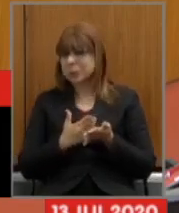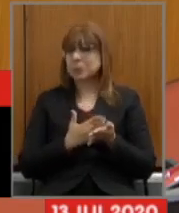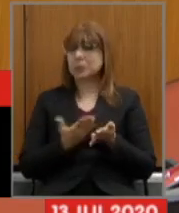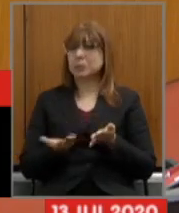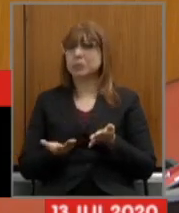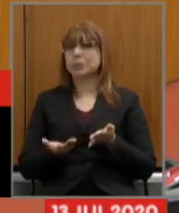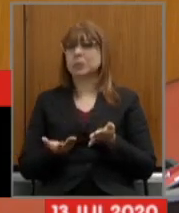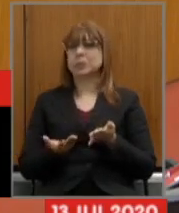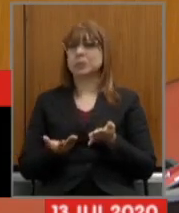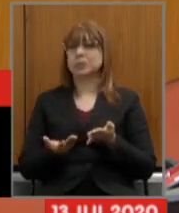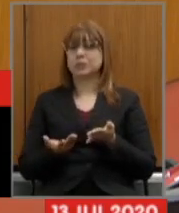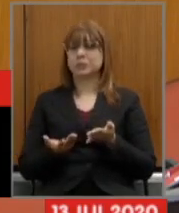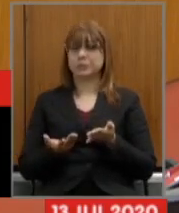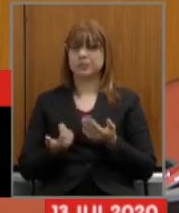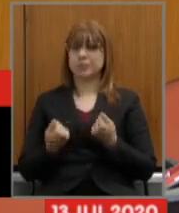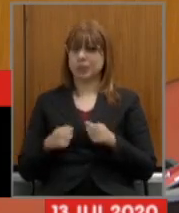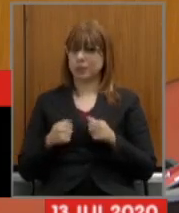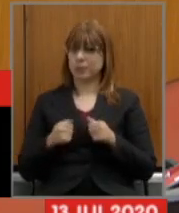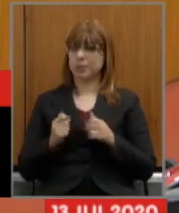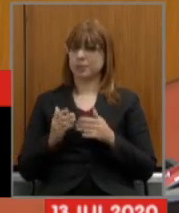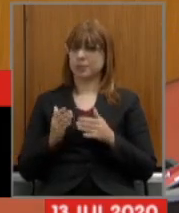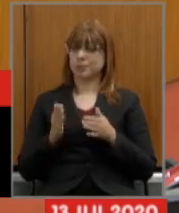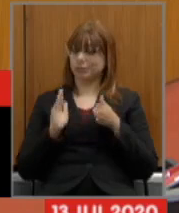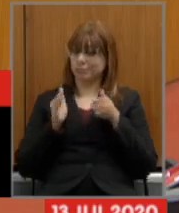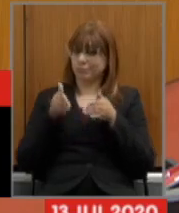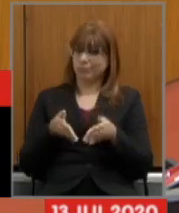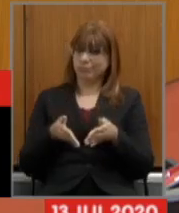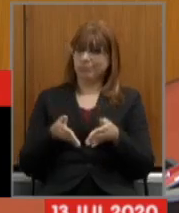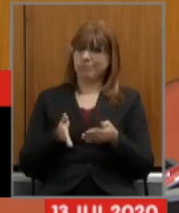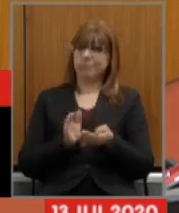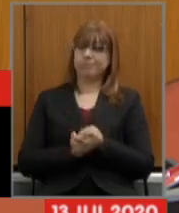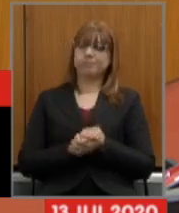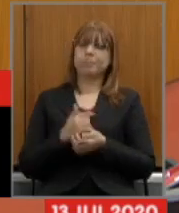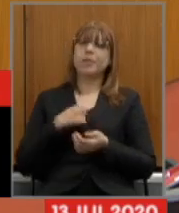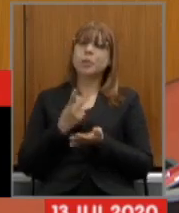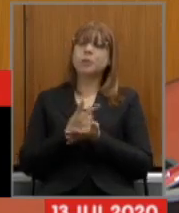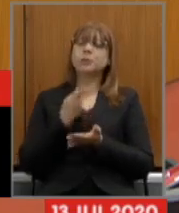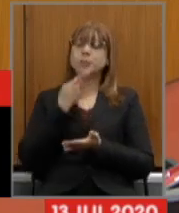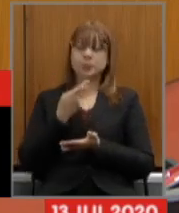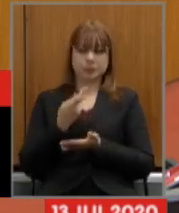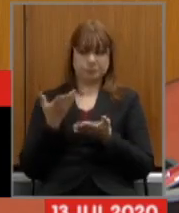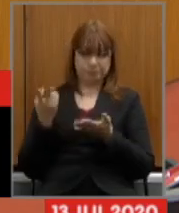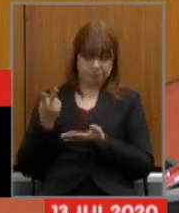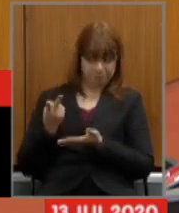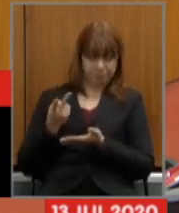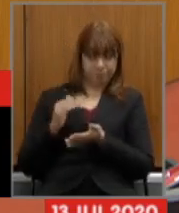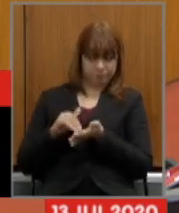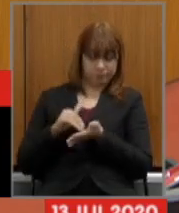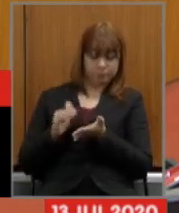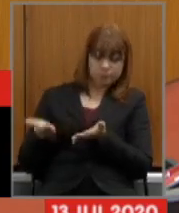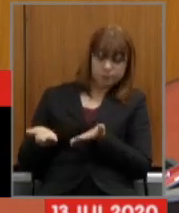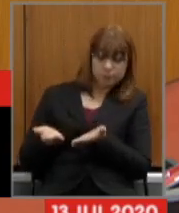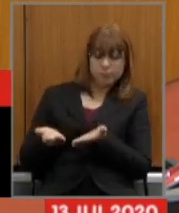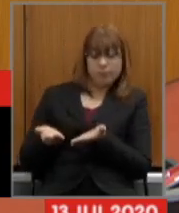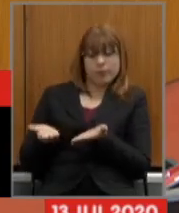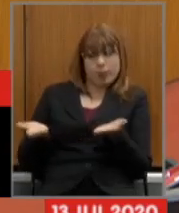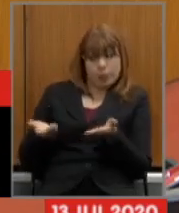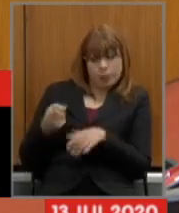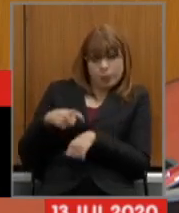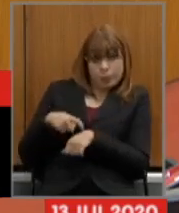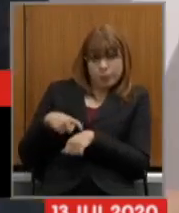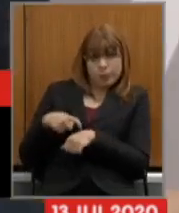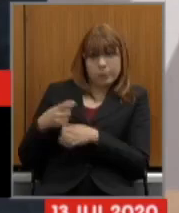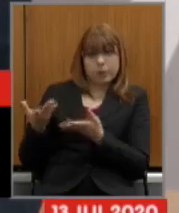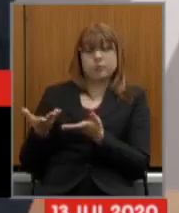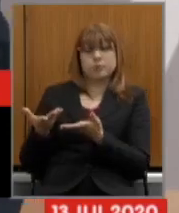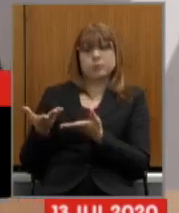sempre frisar e o que eu tenho dito aqui secretários é que o momento ele é um momento